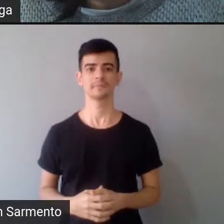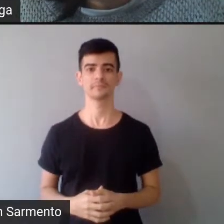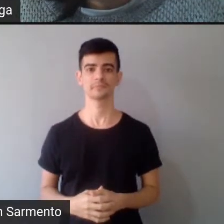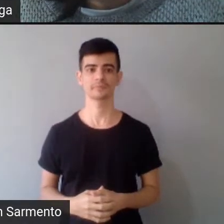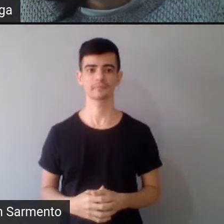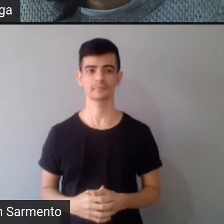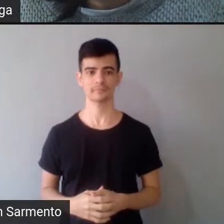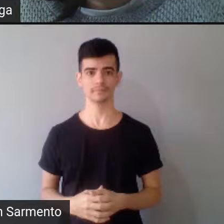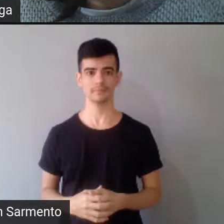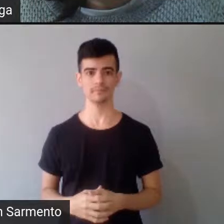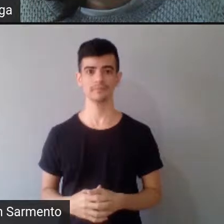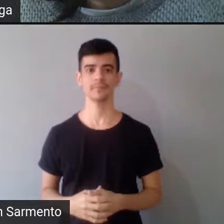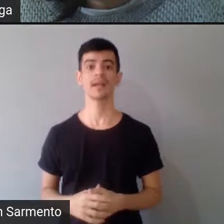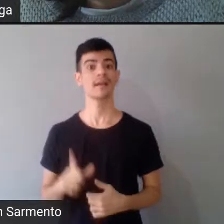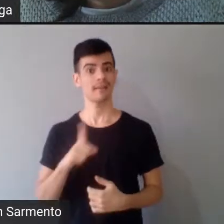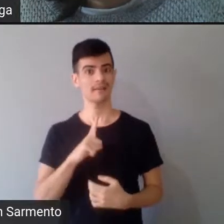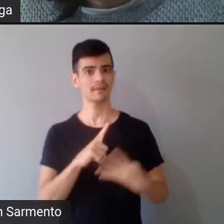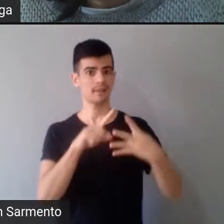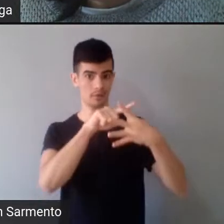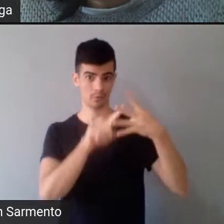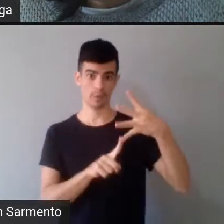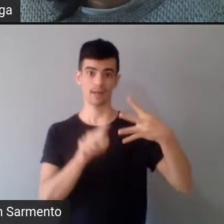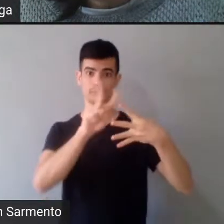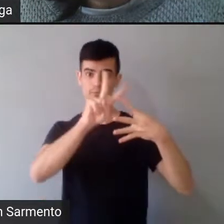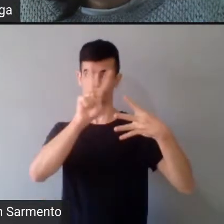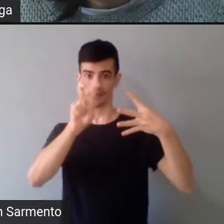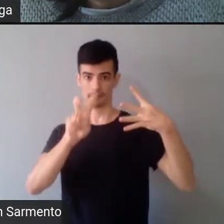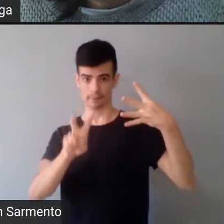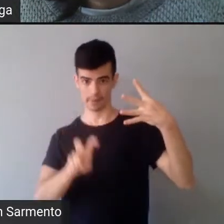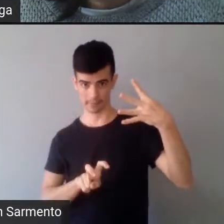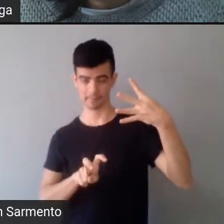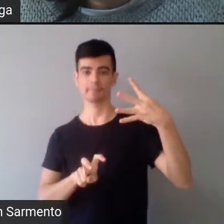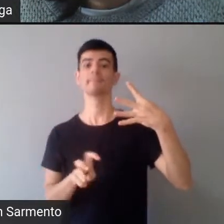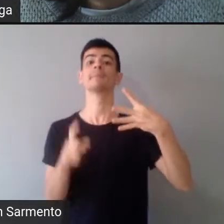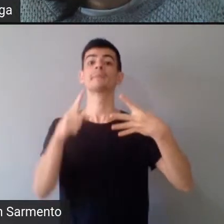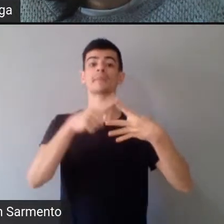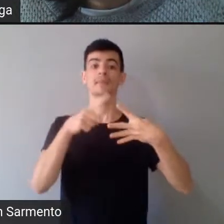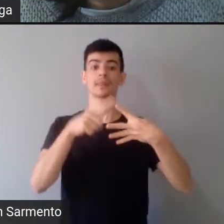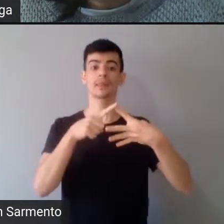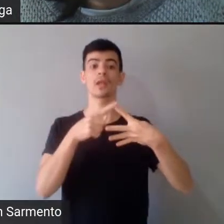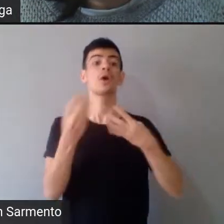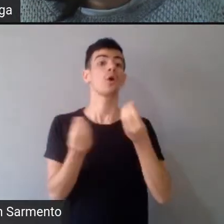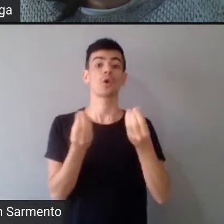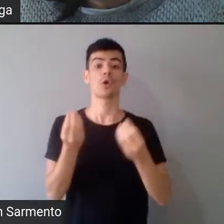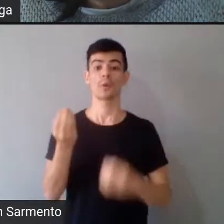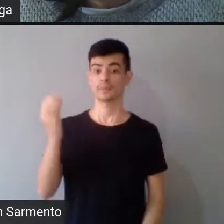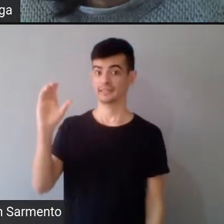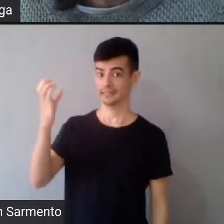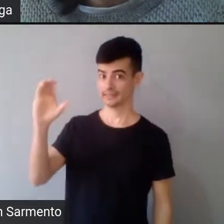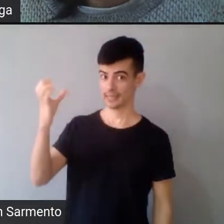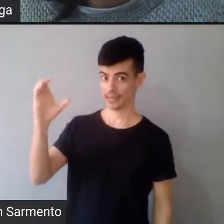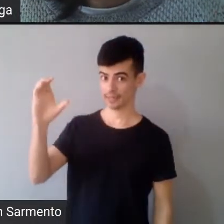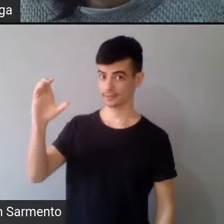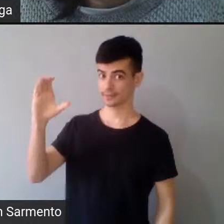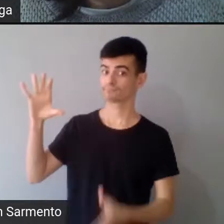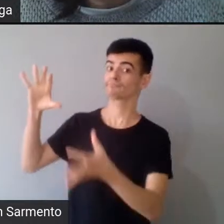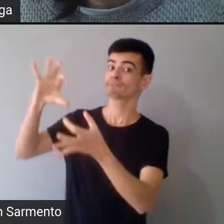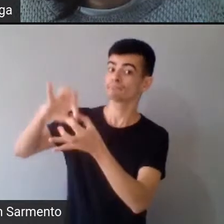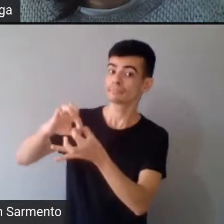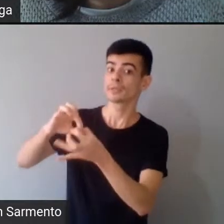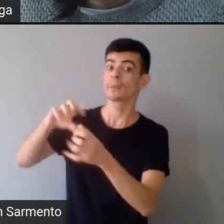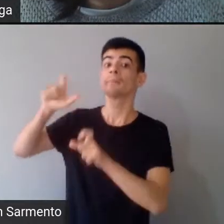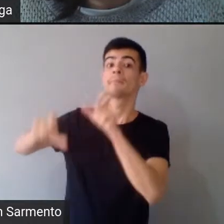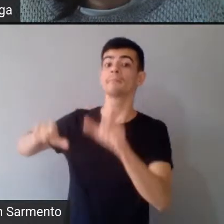quatro tópicos, o primeiro é uma discussão sobre a noção de ciência na perspectiva ancestral dos povos indígenas,